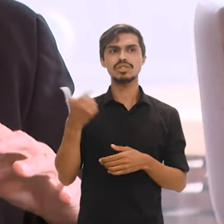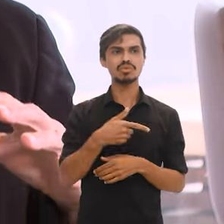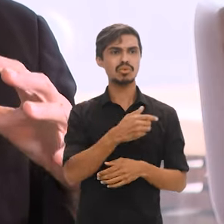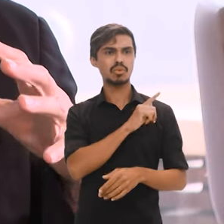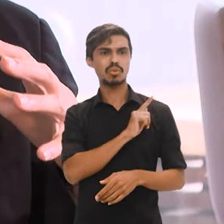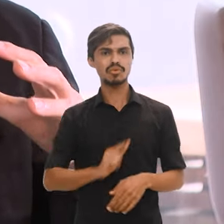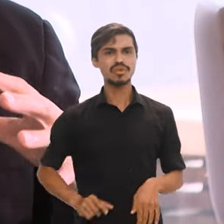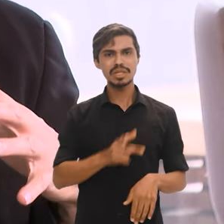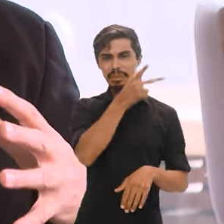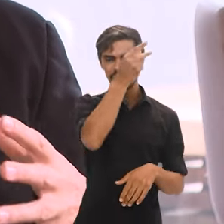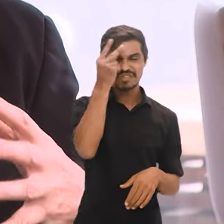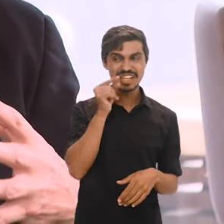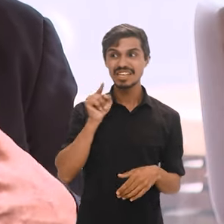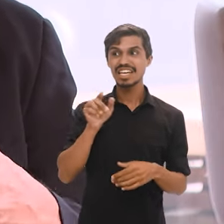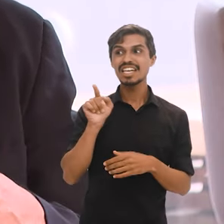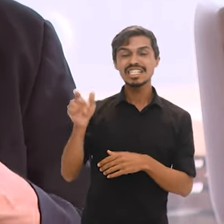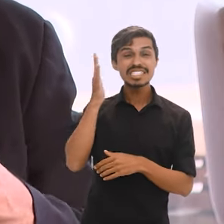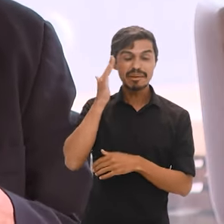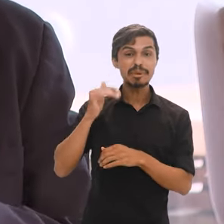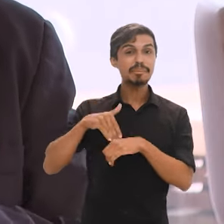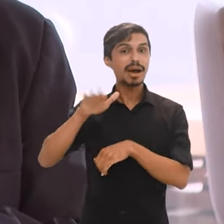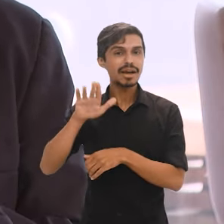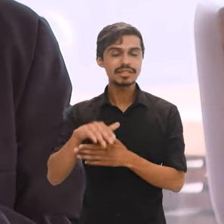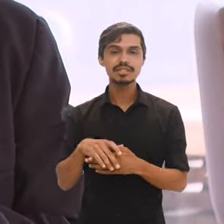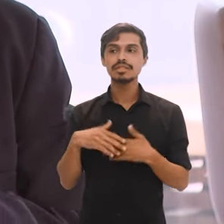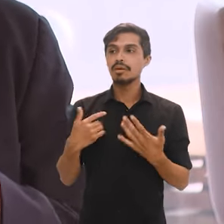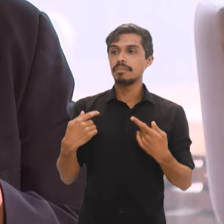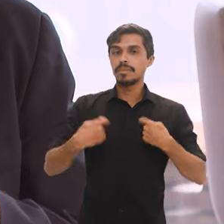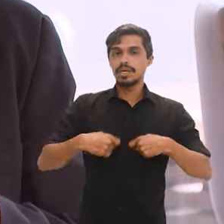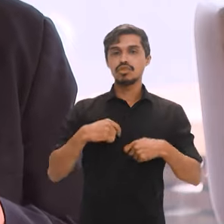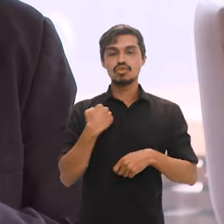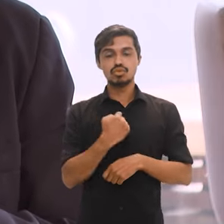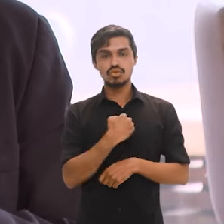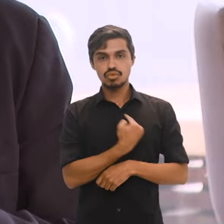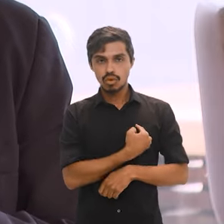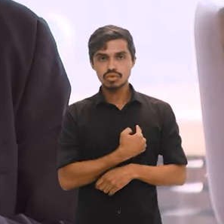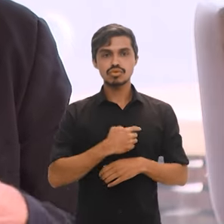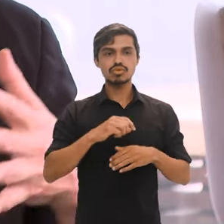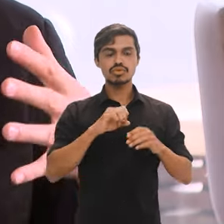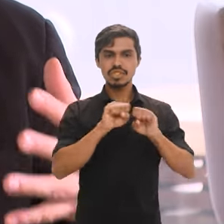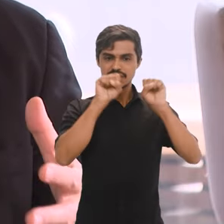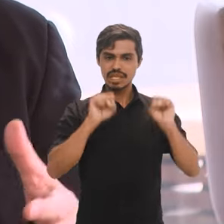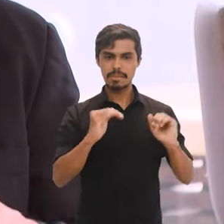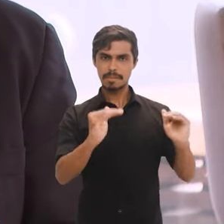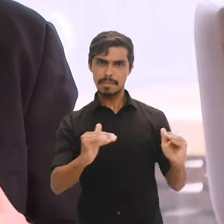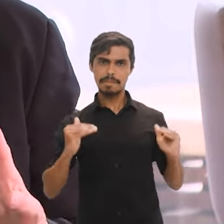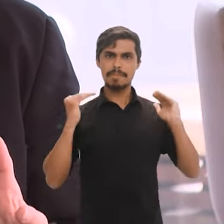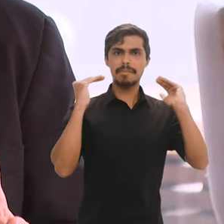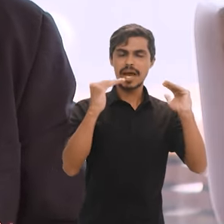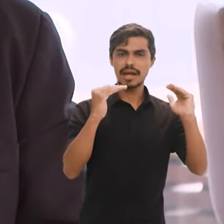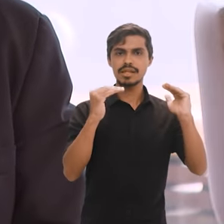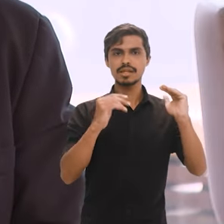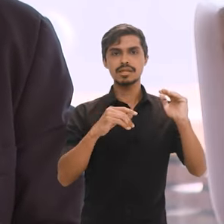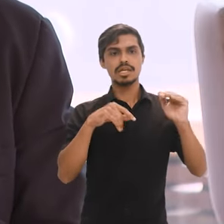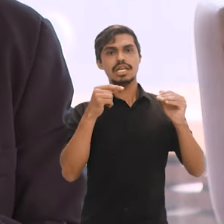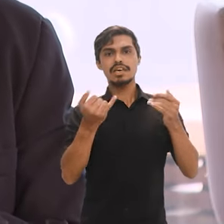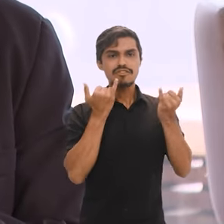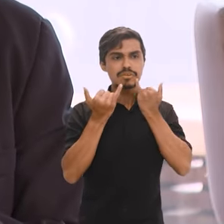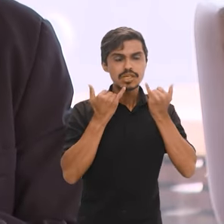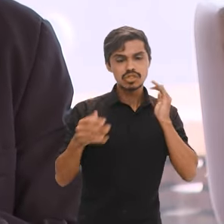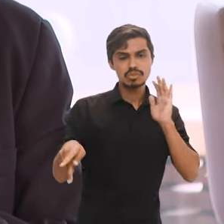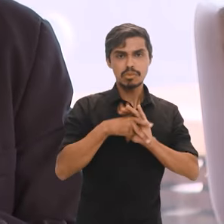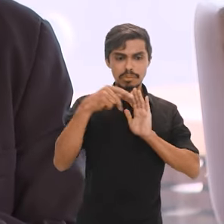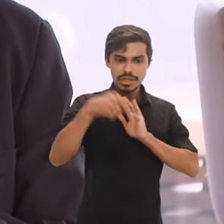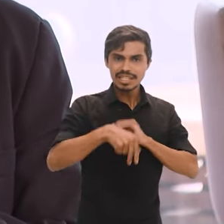Então, nós precisamos, na verdade, conceber um sistema que seja soberano. As informações têm que ser geridas do ponto